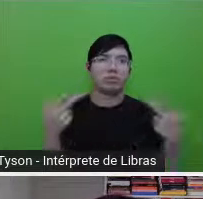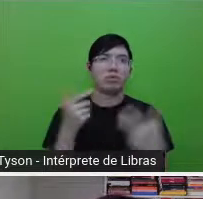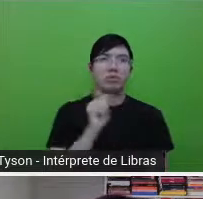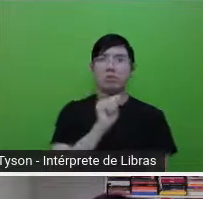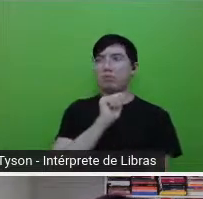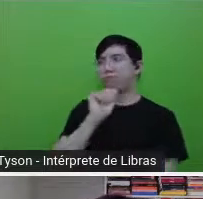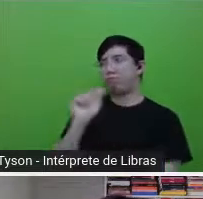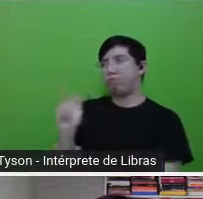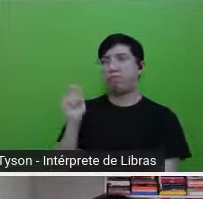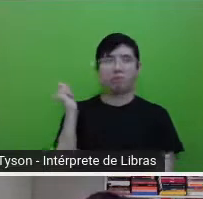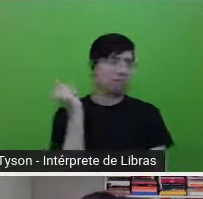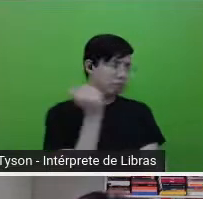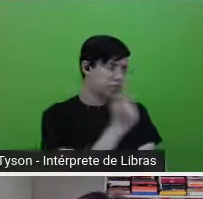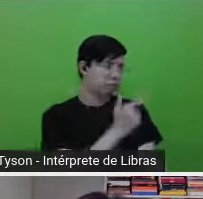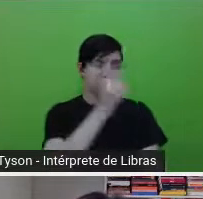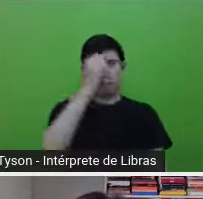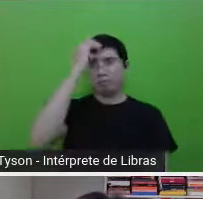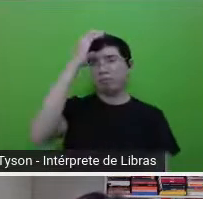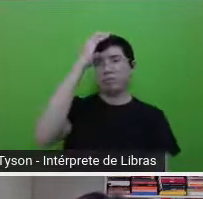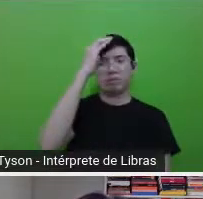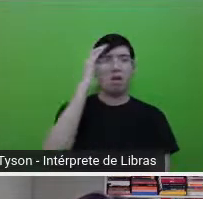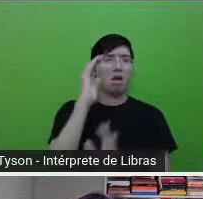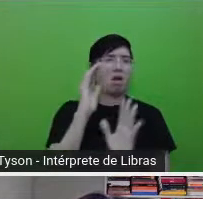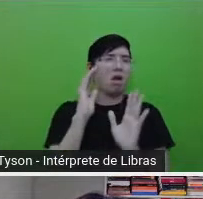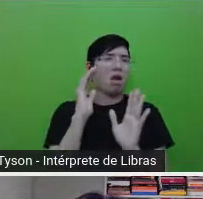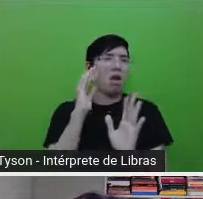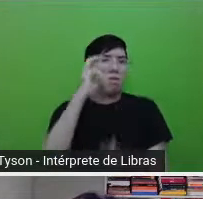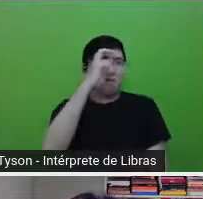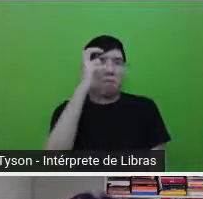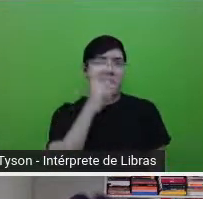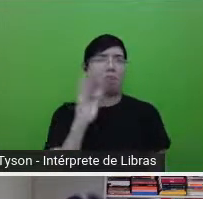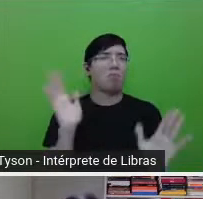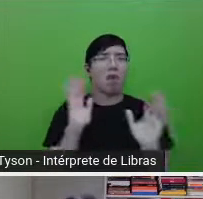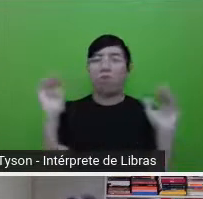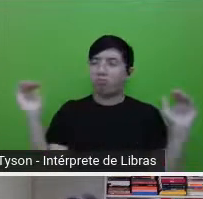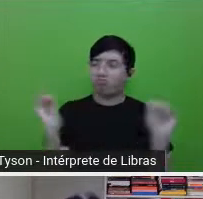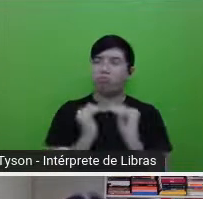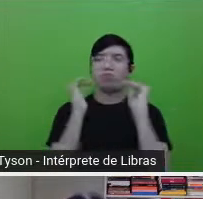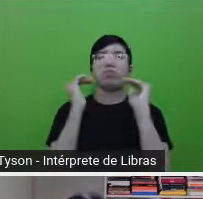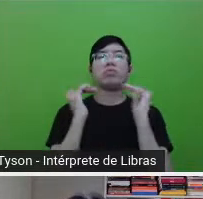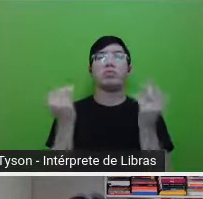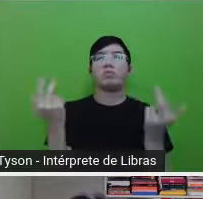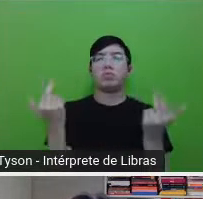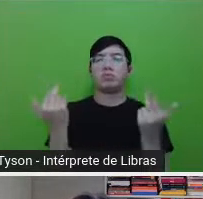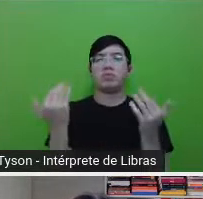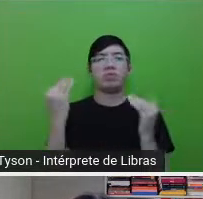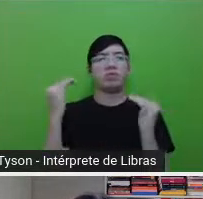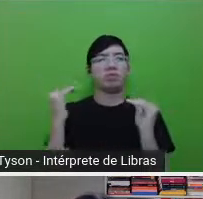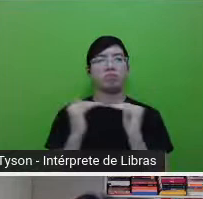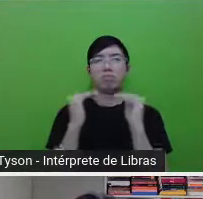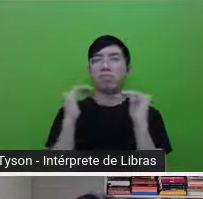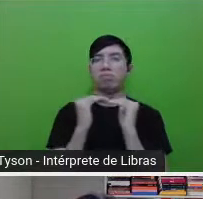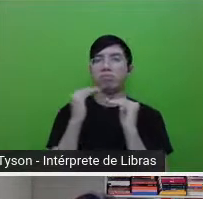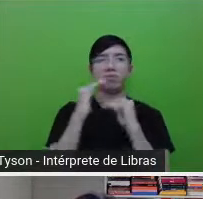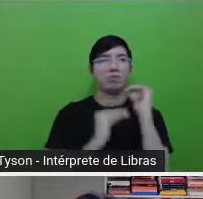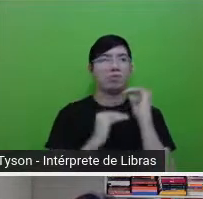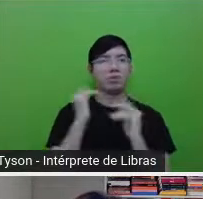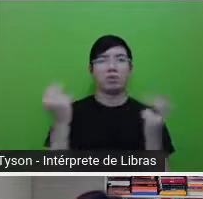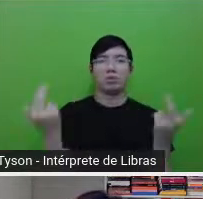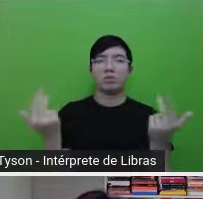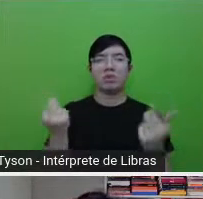do que o outro, digamos que eles estejam no mesmo nível. No mesmo nível profissional também, de início de carreira, brilhante.